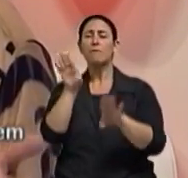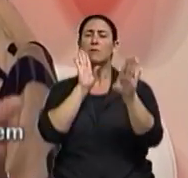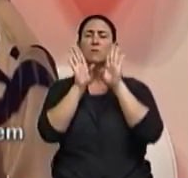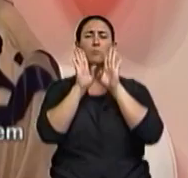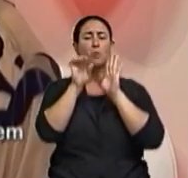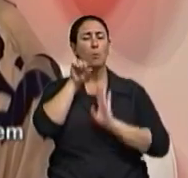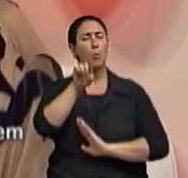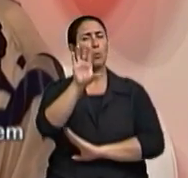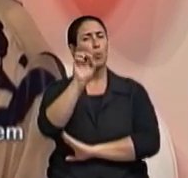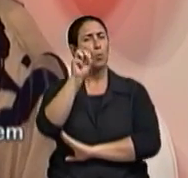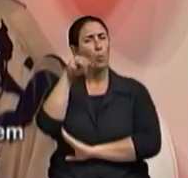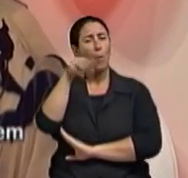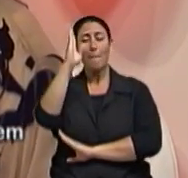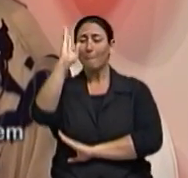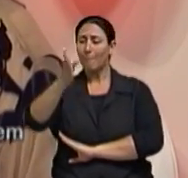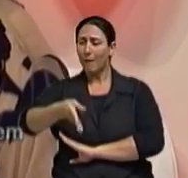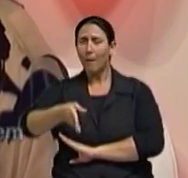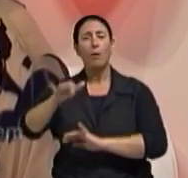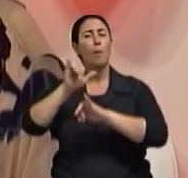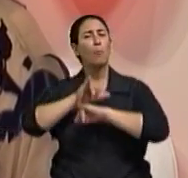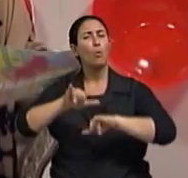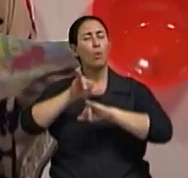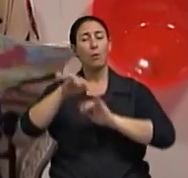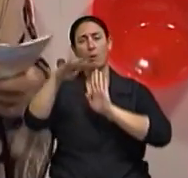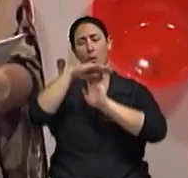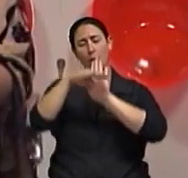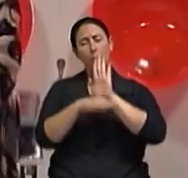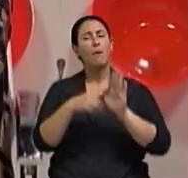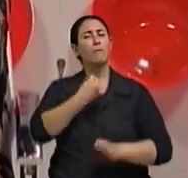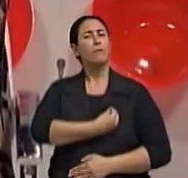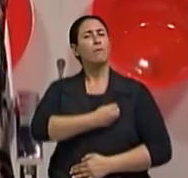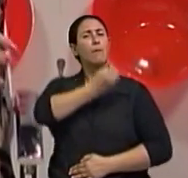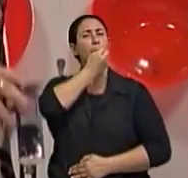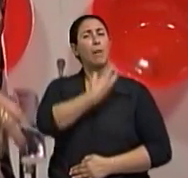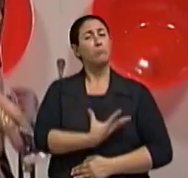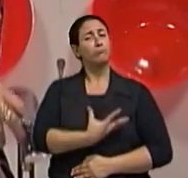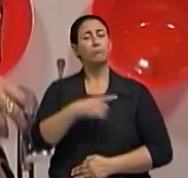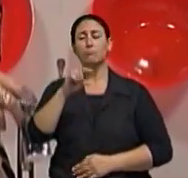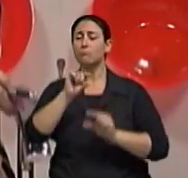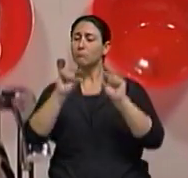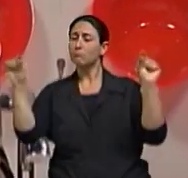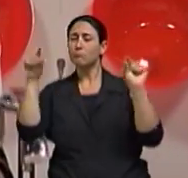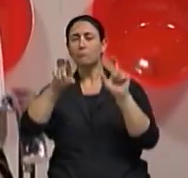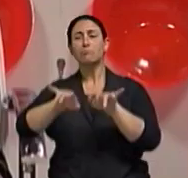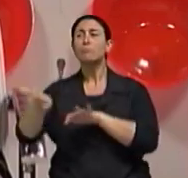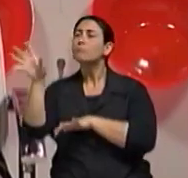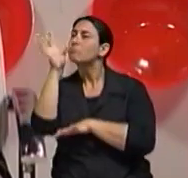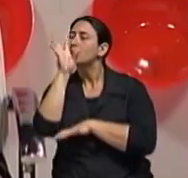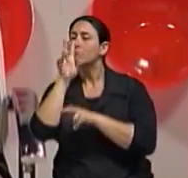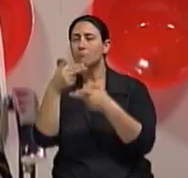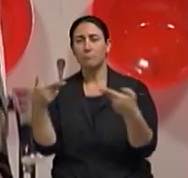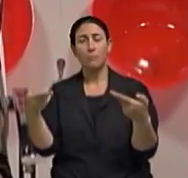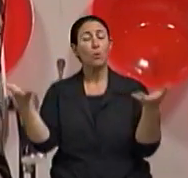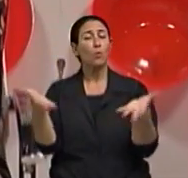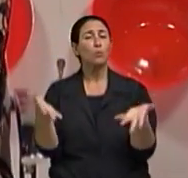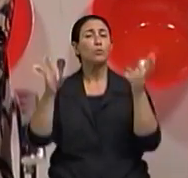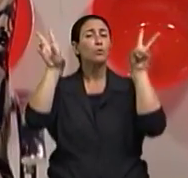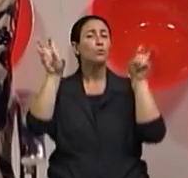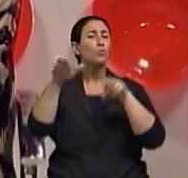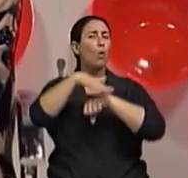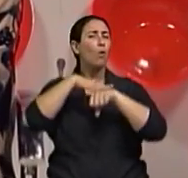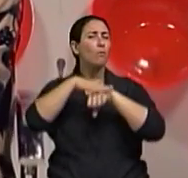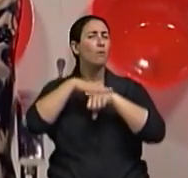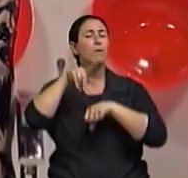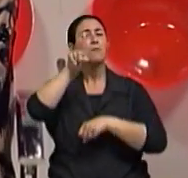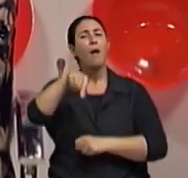barra programa Viva Bem. E nós, claro, continuamos a nossa conversa sobre envelhecimento e aposentadoria no